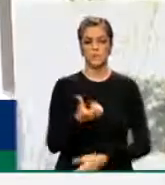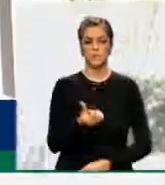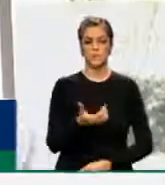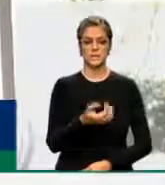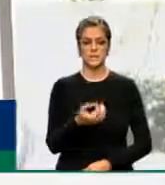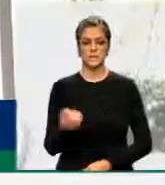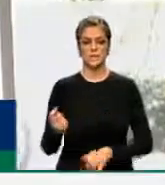Muito obrigado, Sr. Presidente.